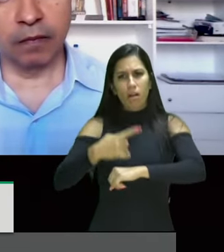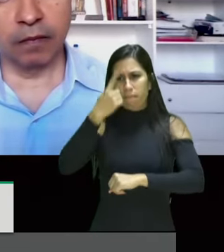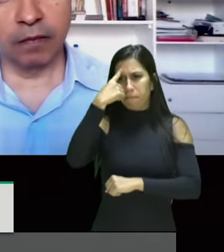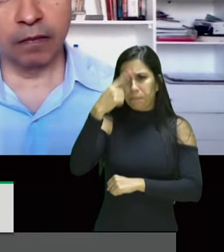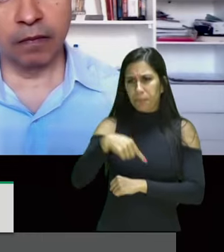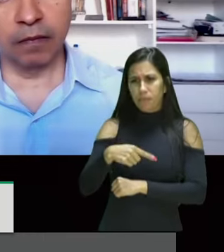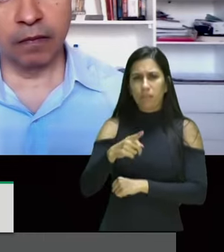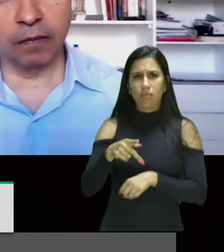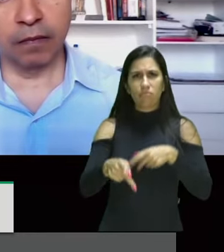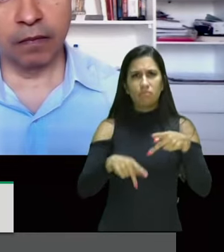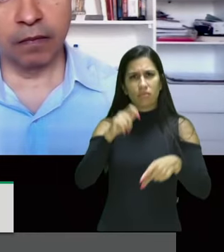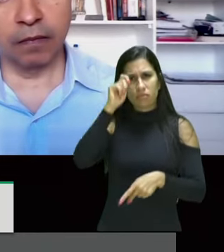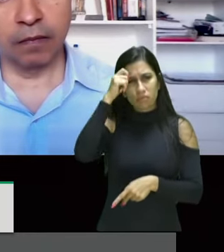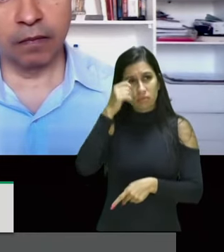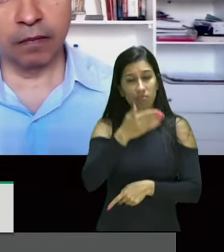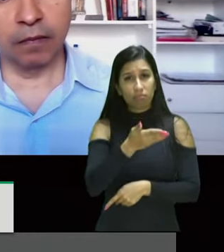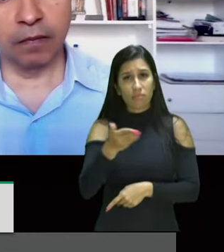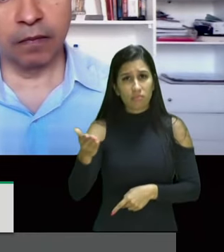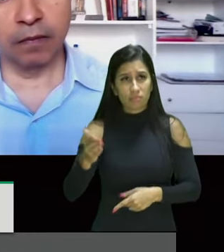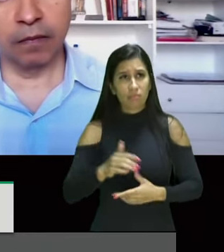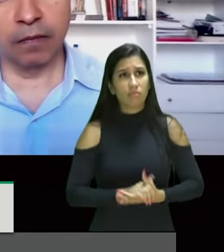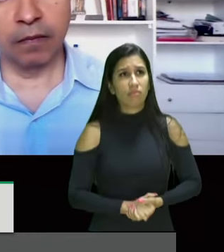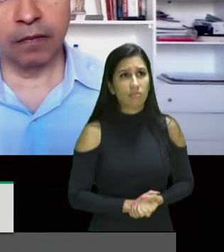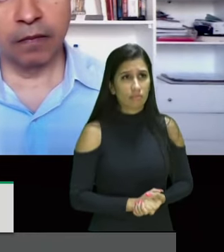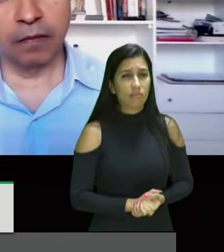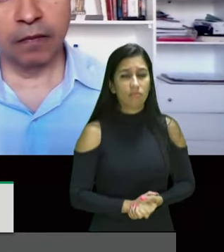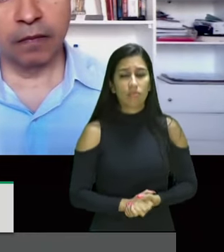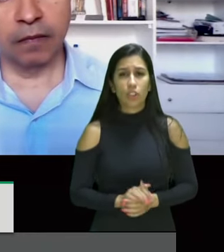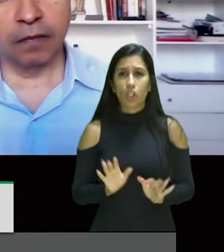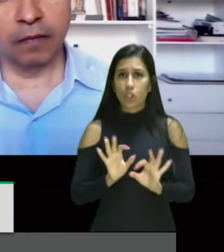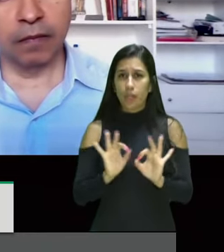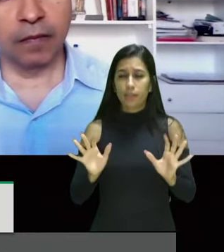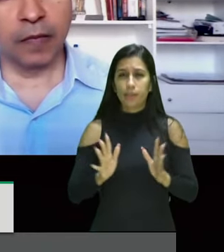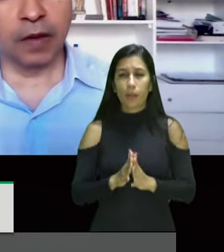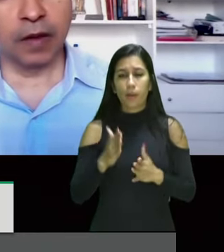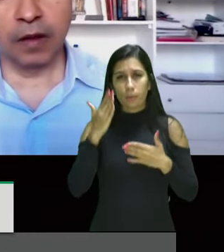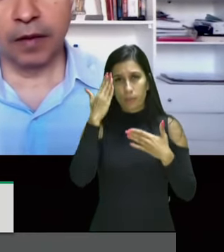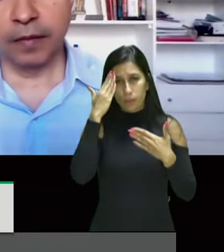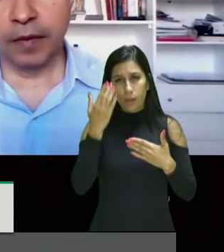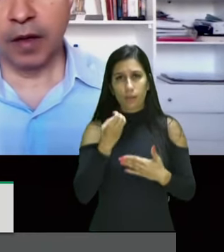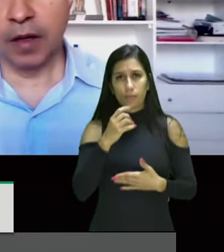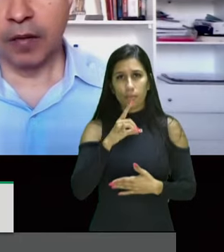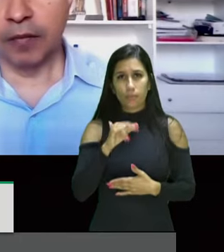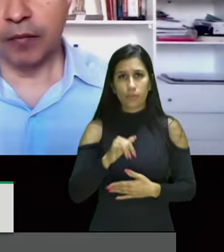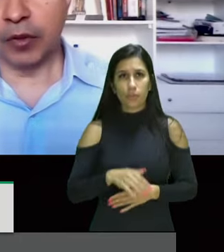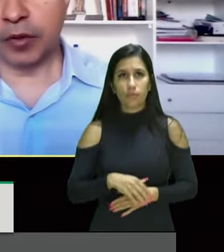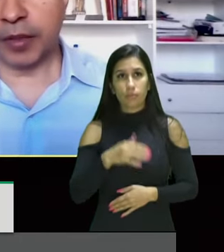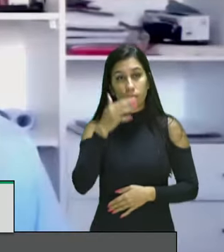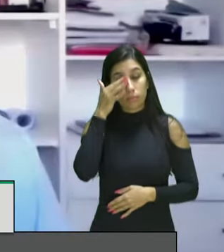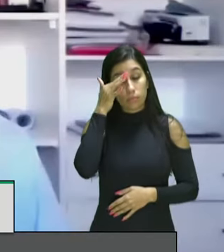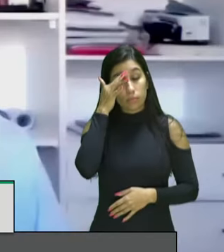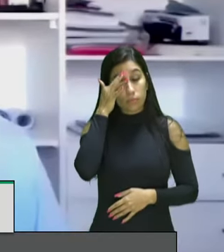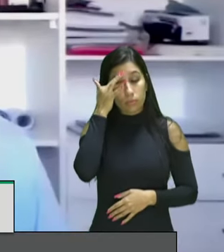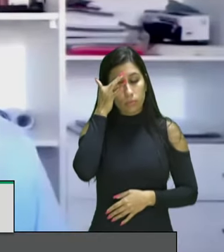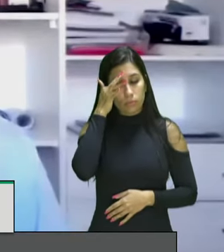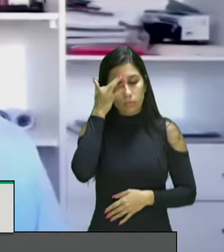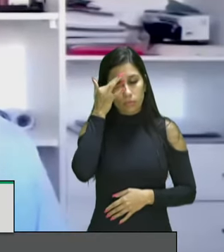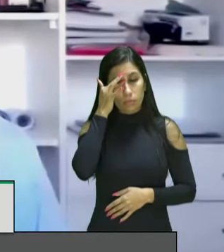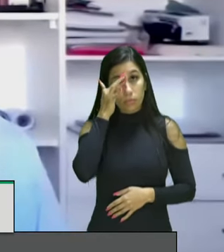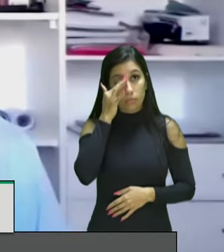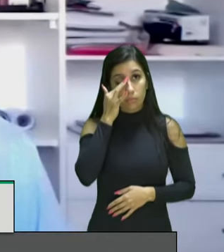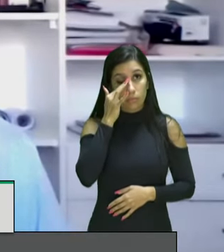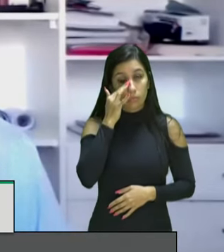sinto-me satisfeito com as declarações presidente muito obrigado e bom dia muito obrigado senhor